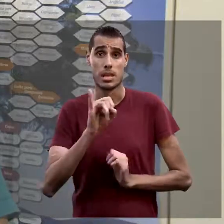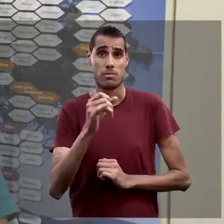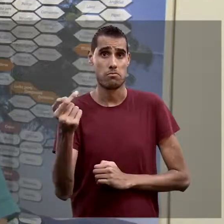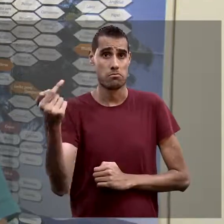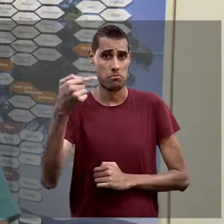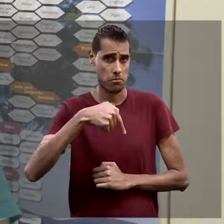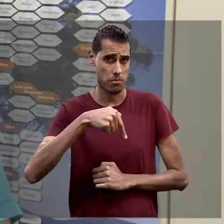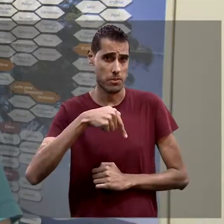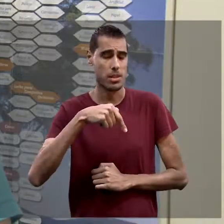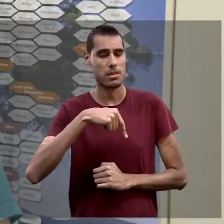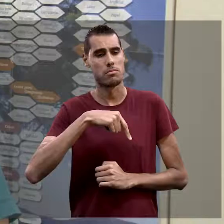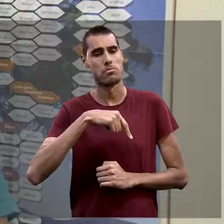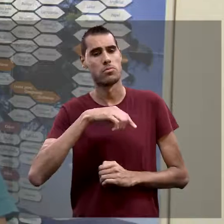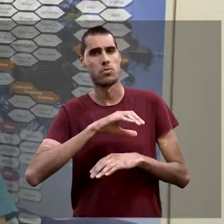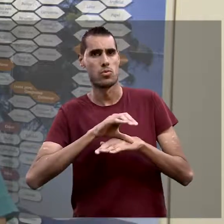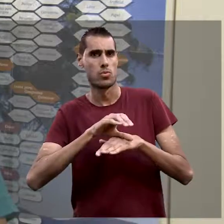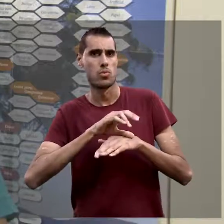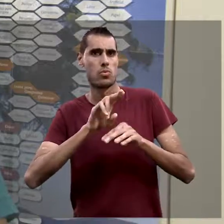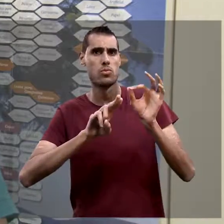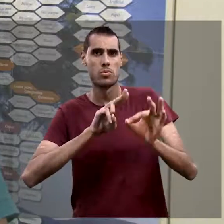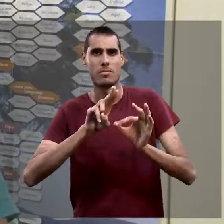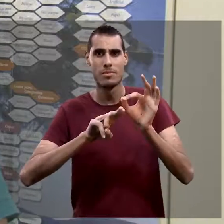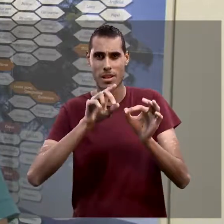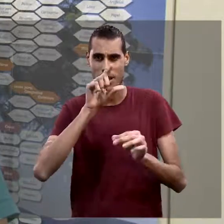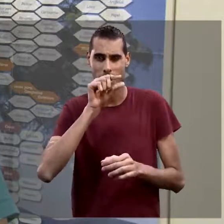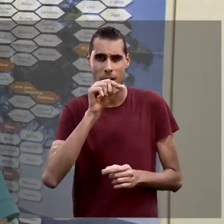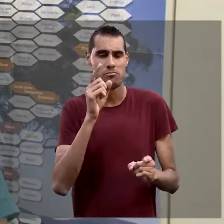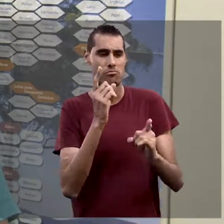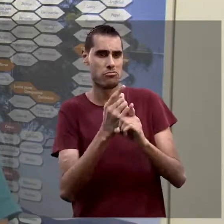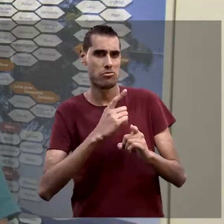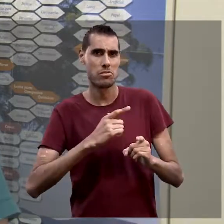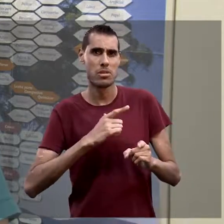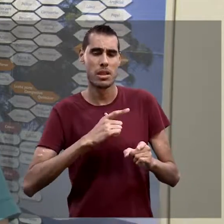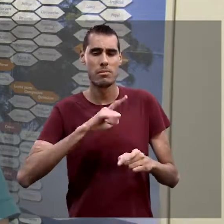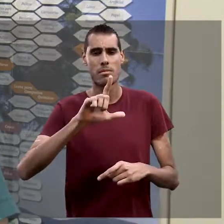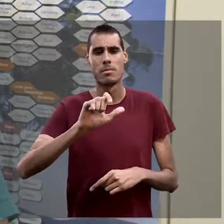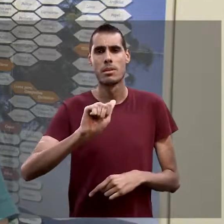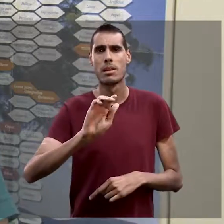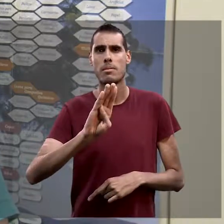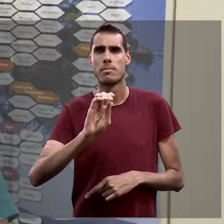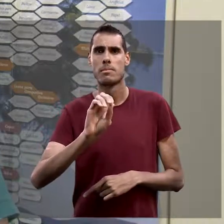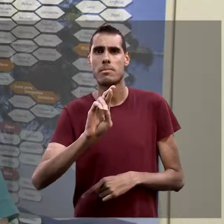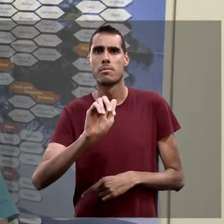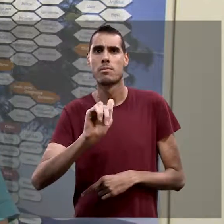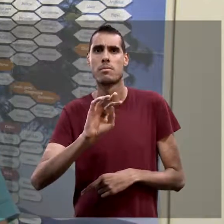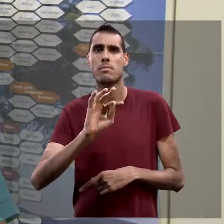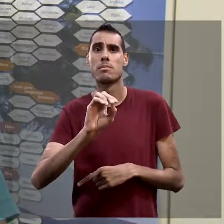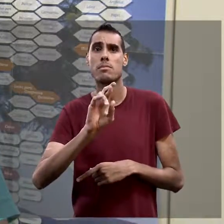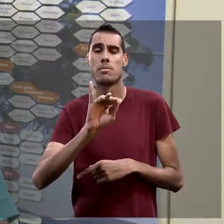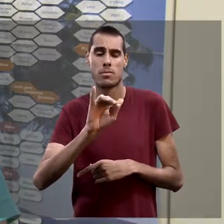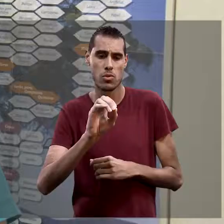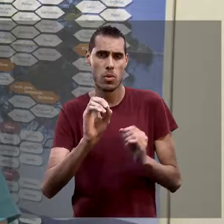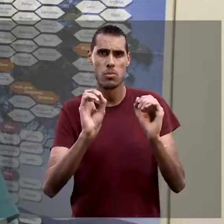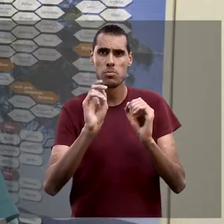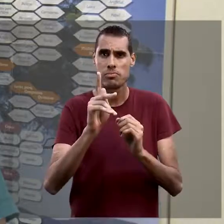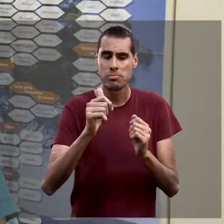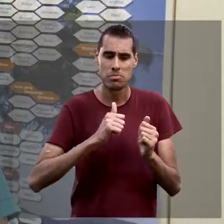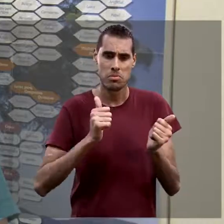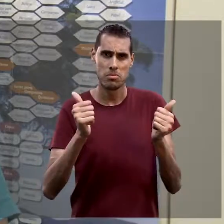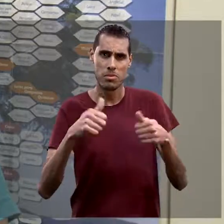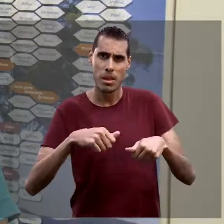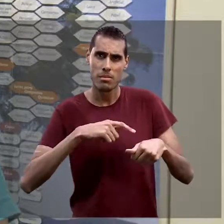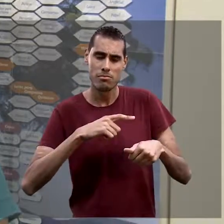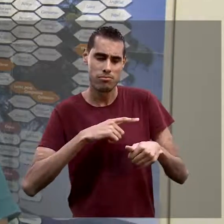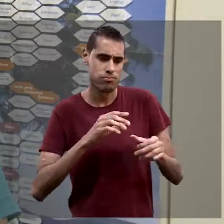Se você entrar no curso aqui da UFSCar de Araras, você vai encontrar laboratórios equipados, você vai encontrar uma equipe de técnicos